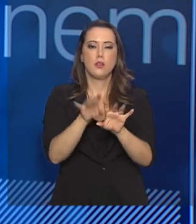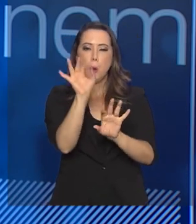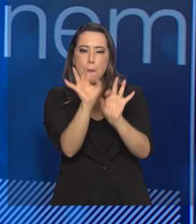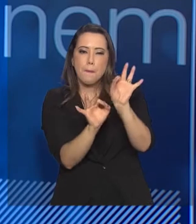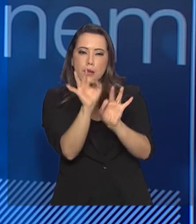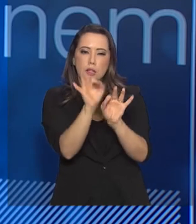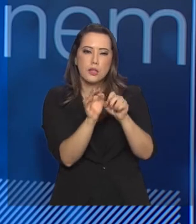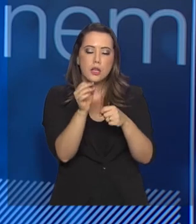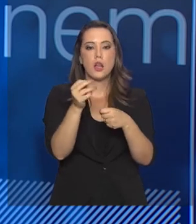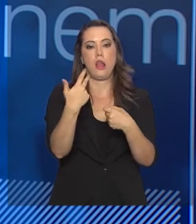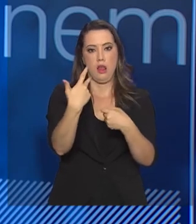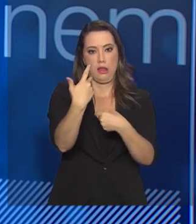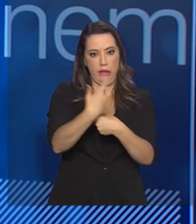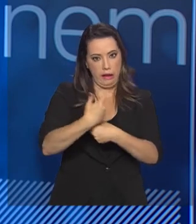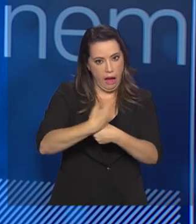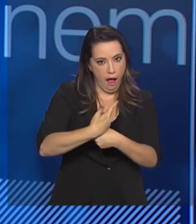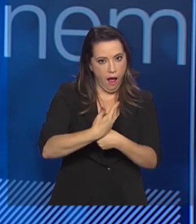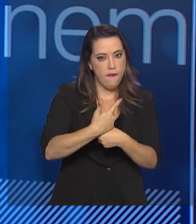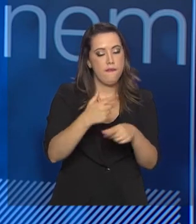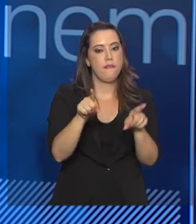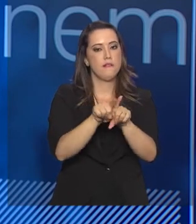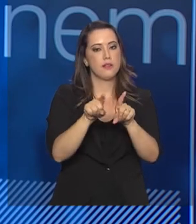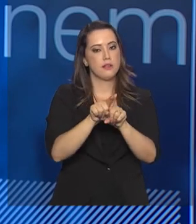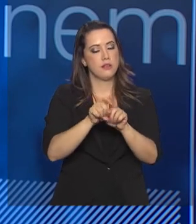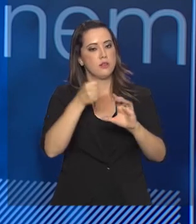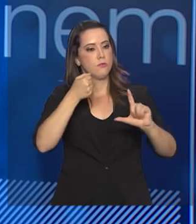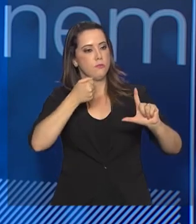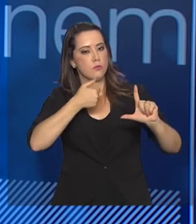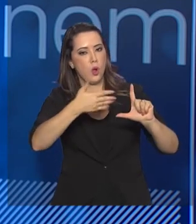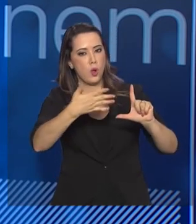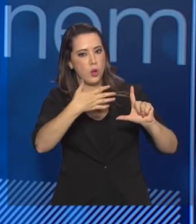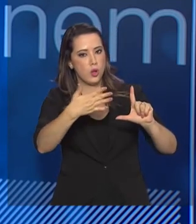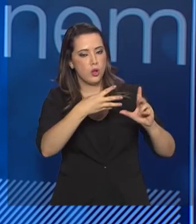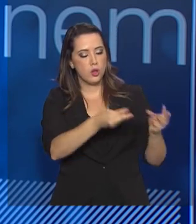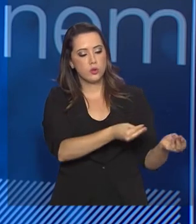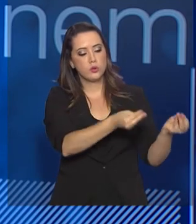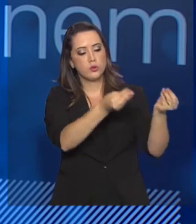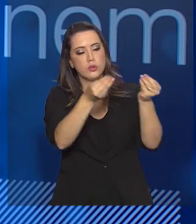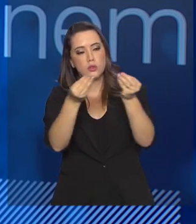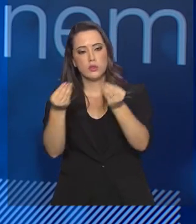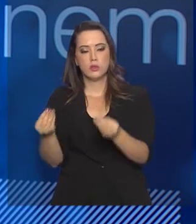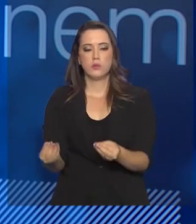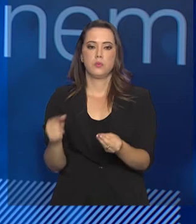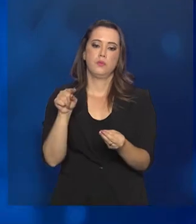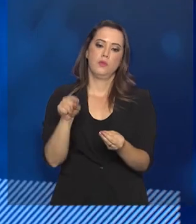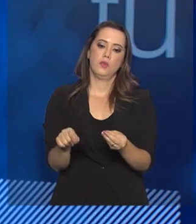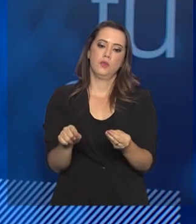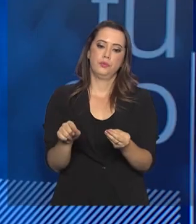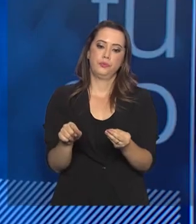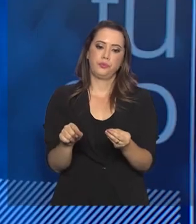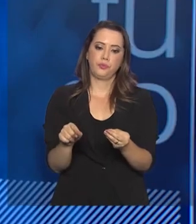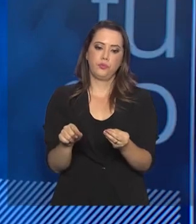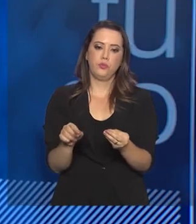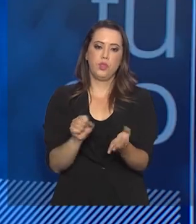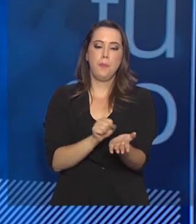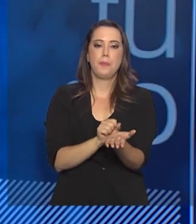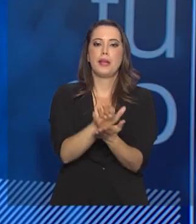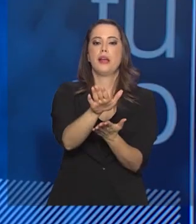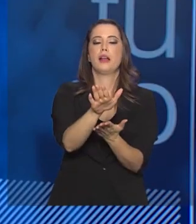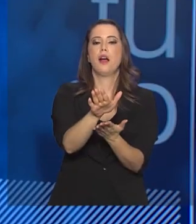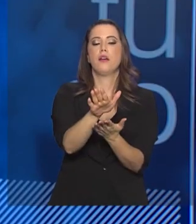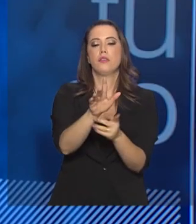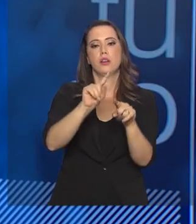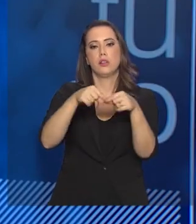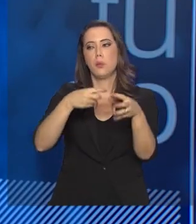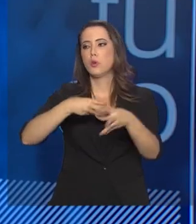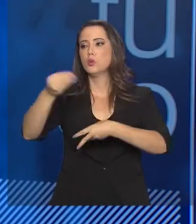faz a gravação da prova, a videoprova em Libras, encaminhamos isso para a gráfica, que depois faz